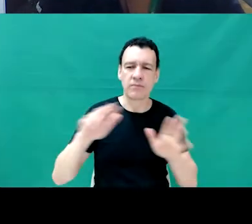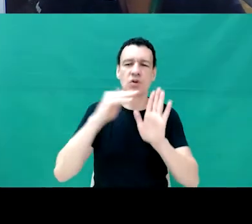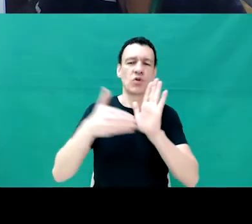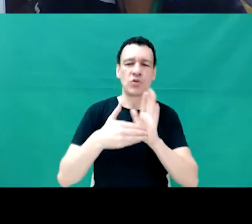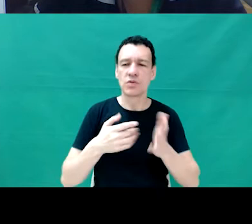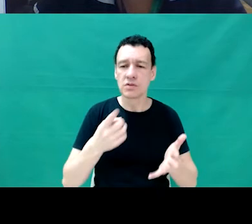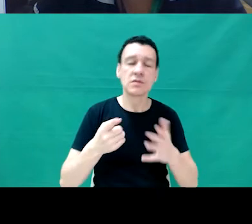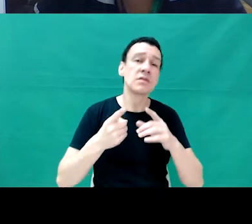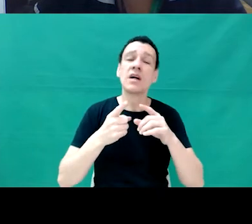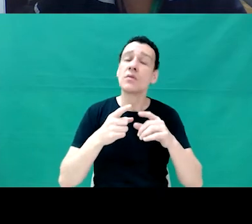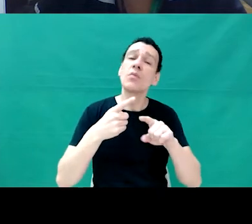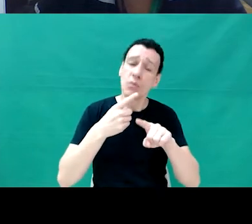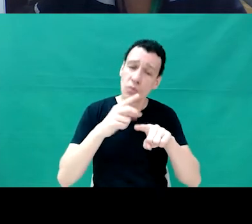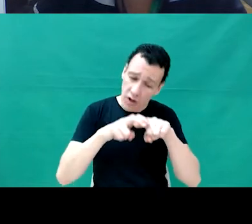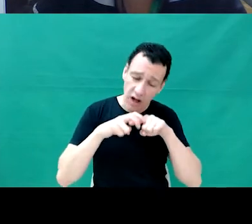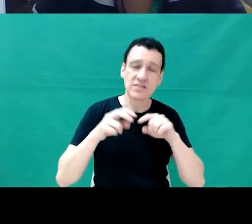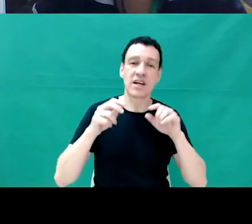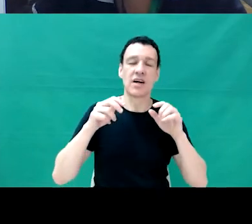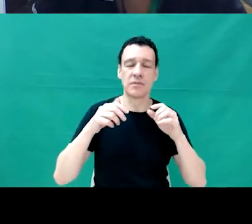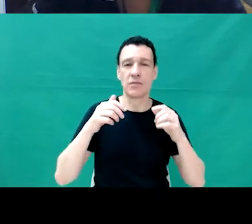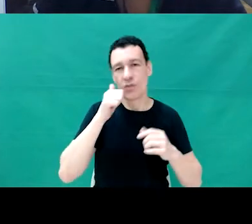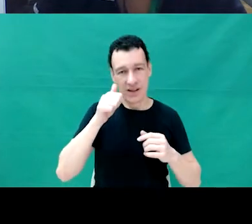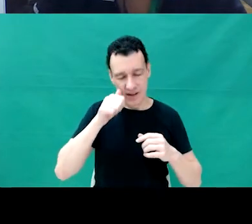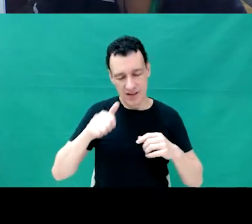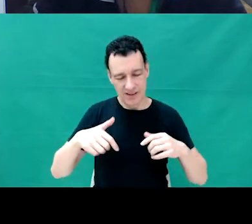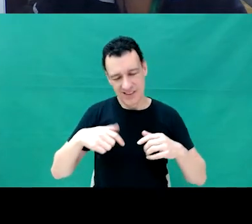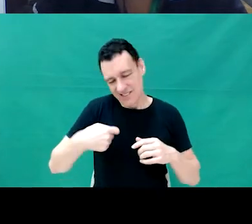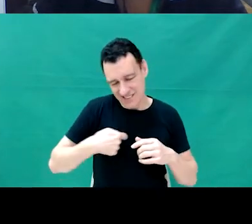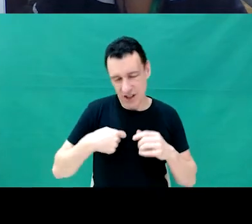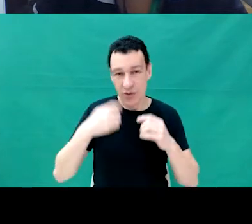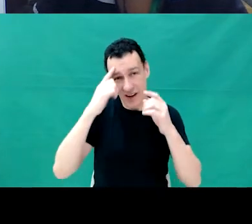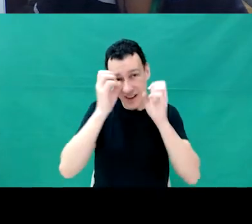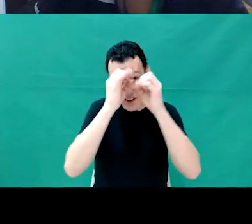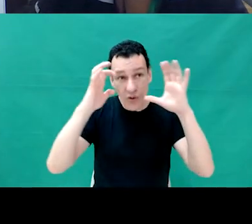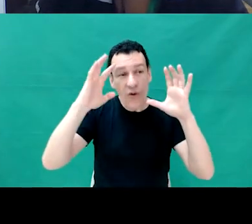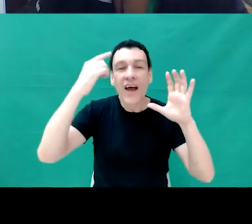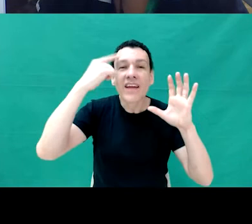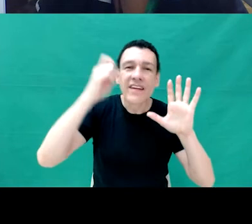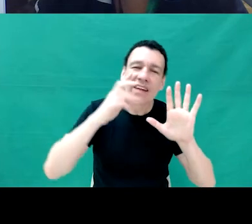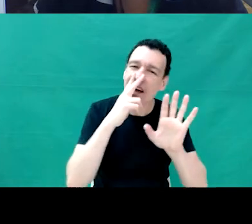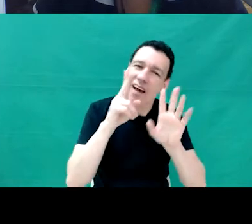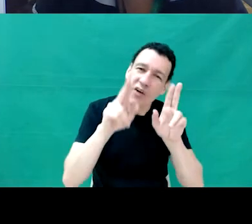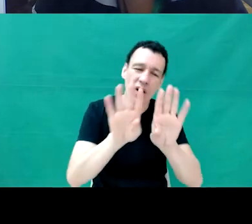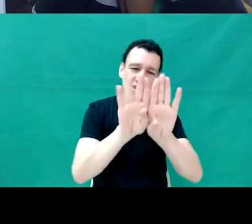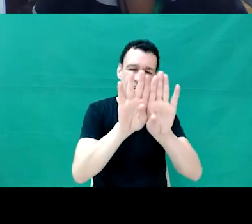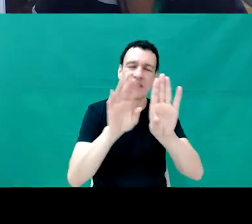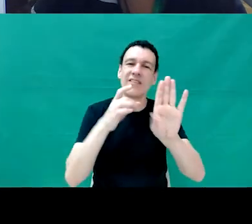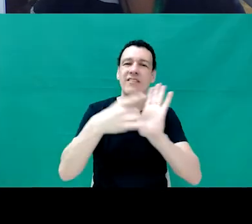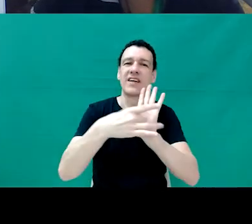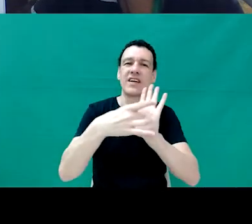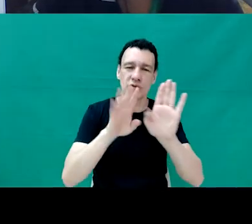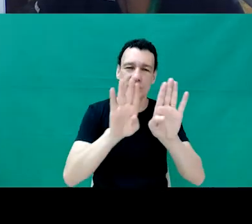das portas de vidro. De que? Hoje a gente tem um contexto, um mercado de TI superaquecido,